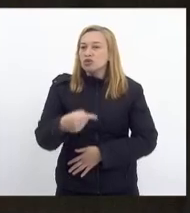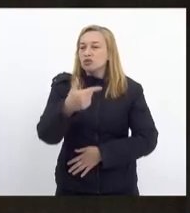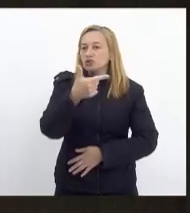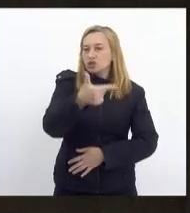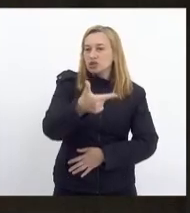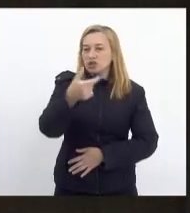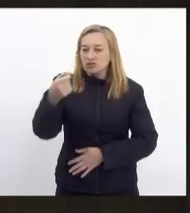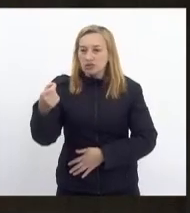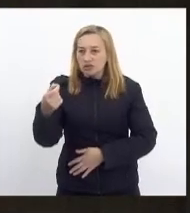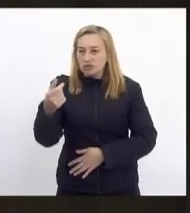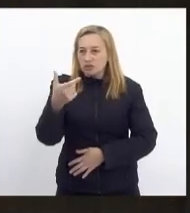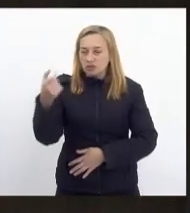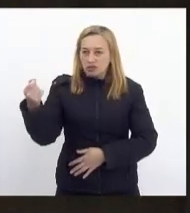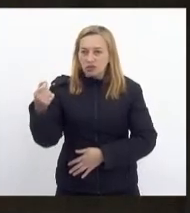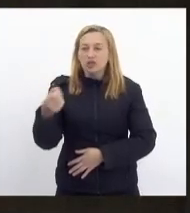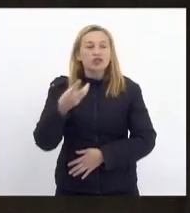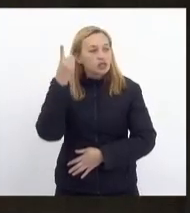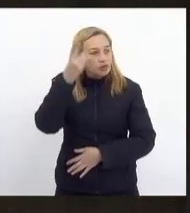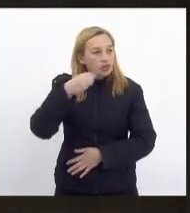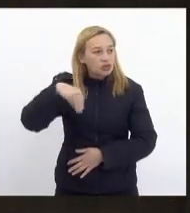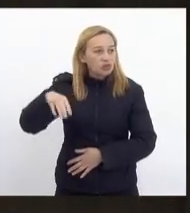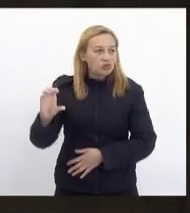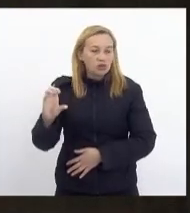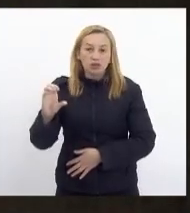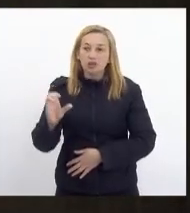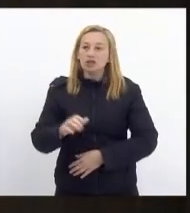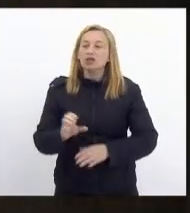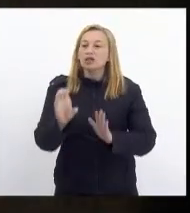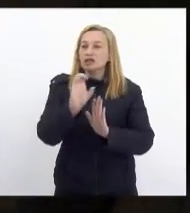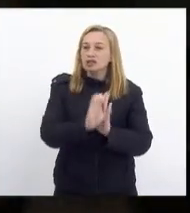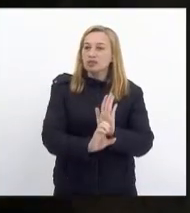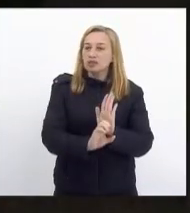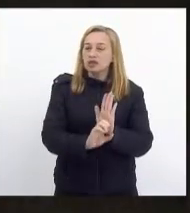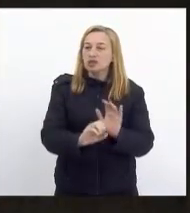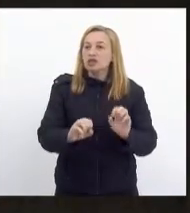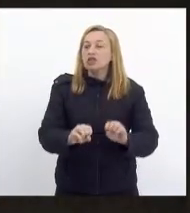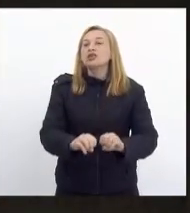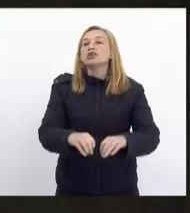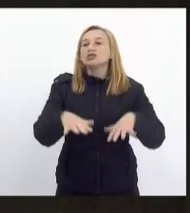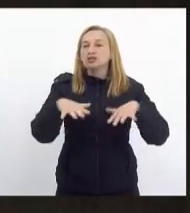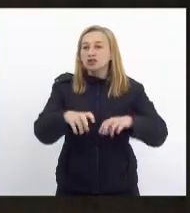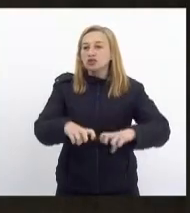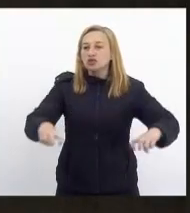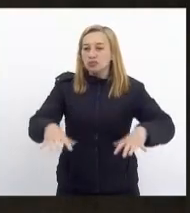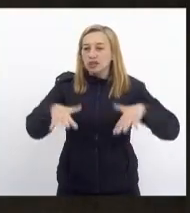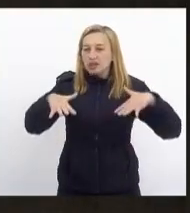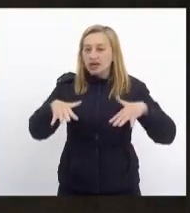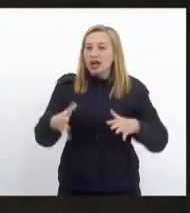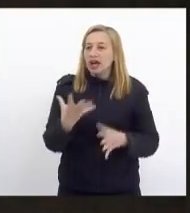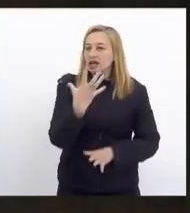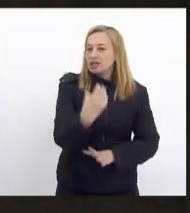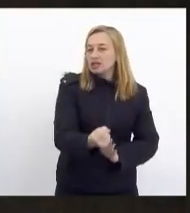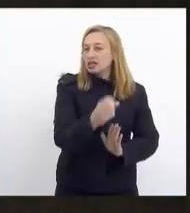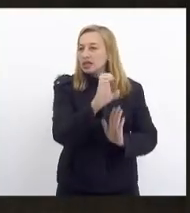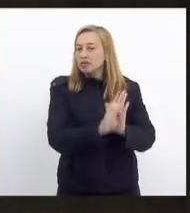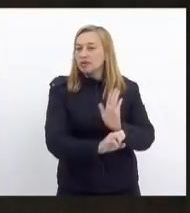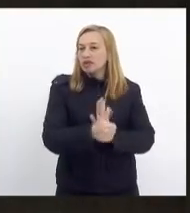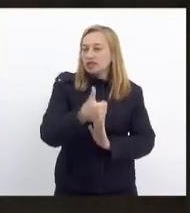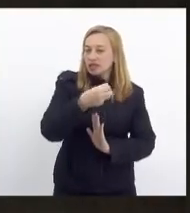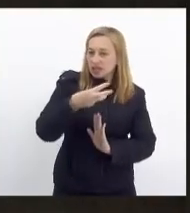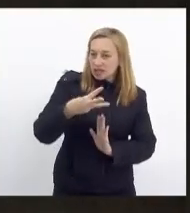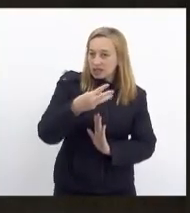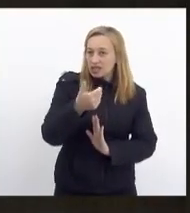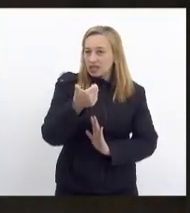de autoria do deputado Carlos Mink. O parecer às emendas de plenário é favorável às emendas 13